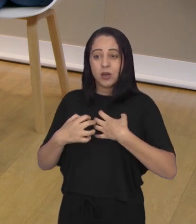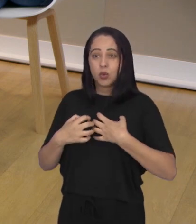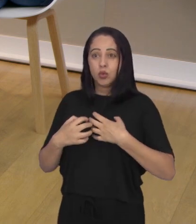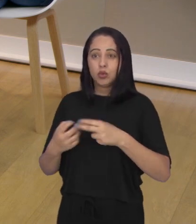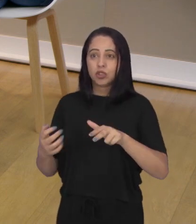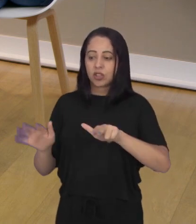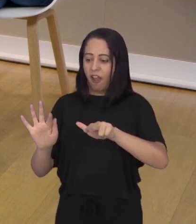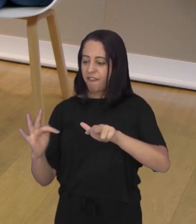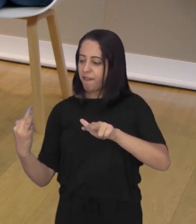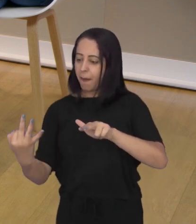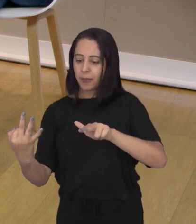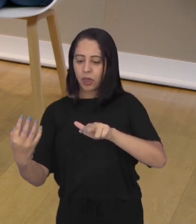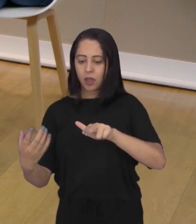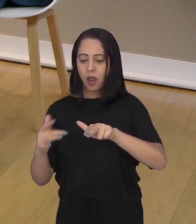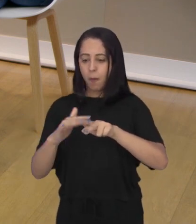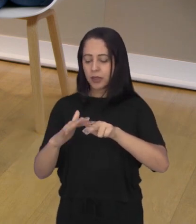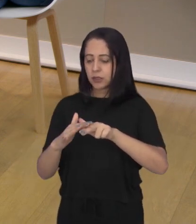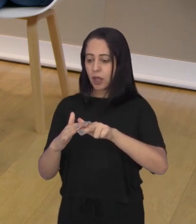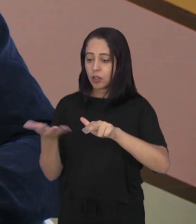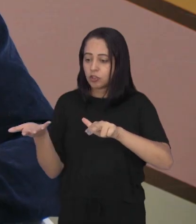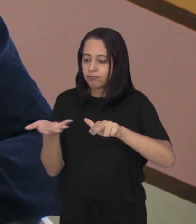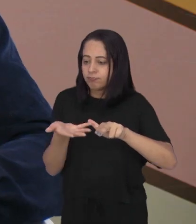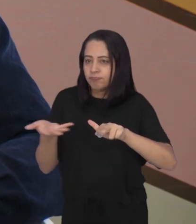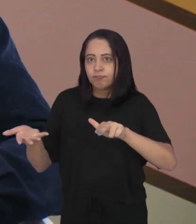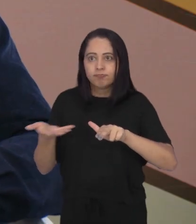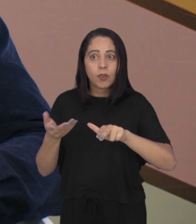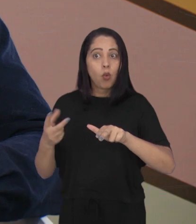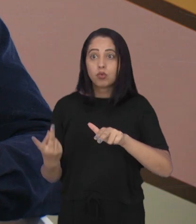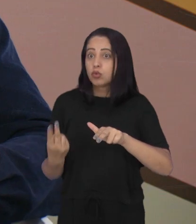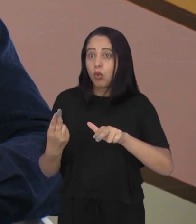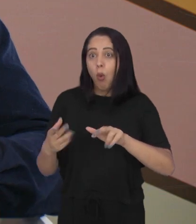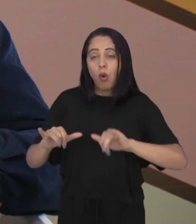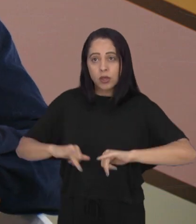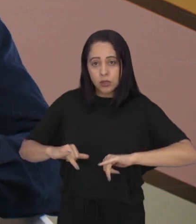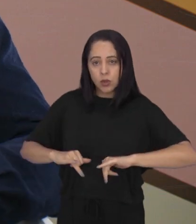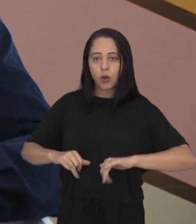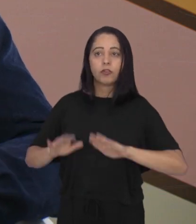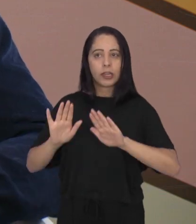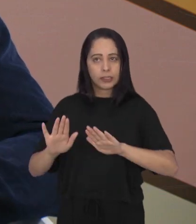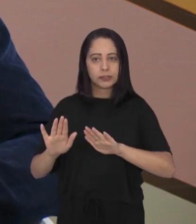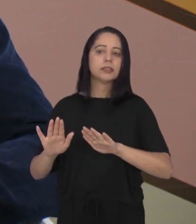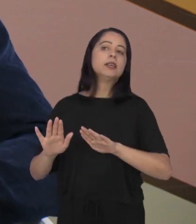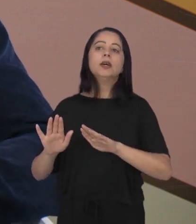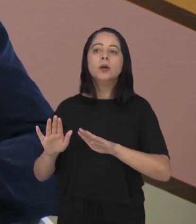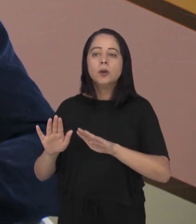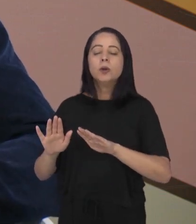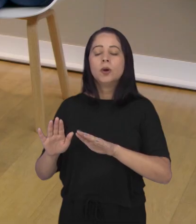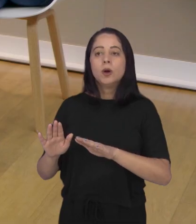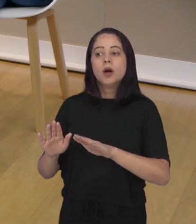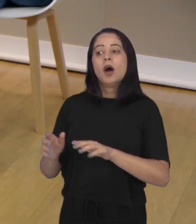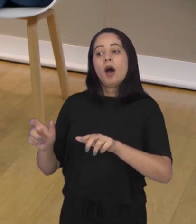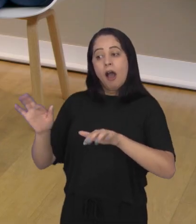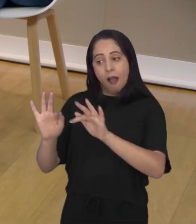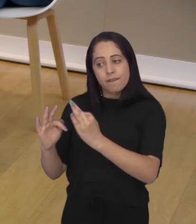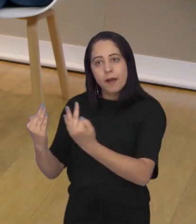né? É uma angústia ali compartilhada. Então vejo isso, a família faz parte do tratamento,